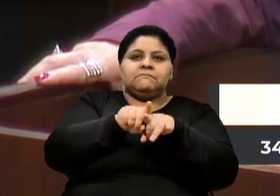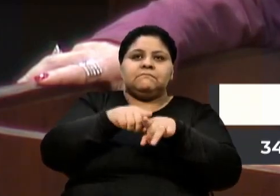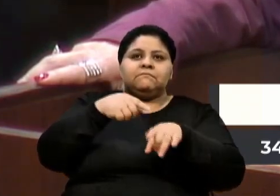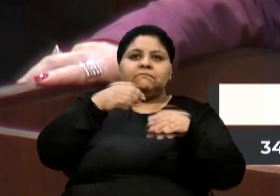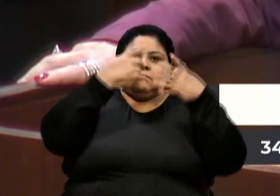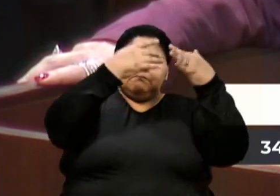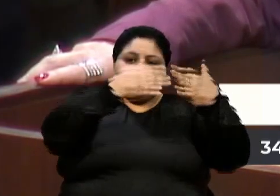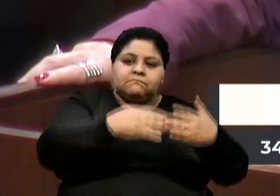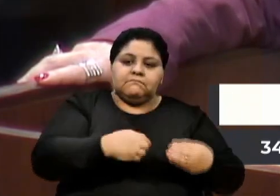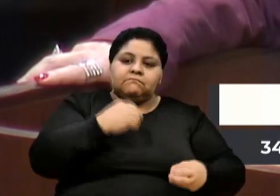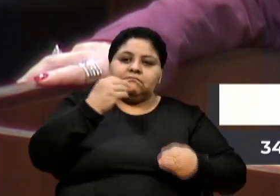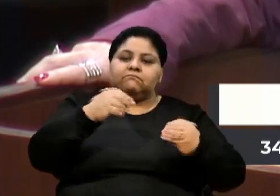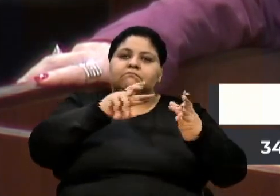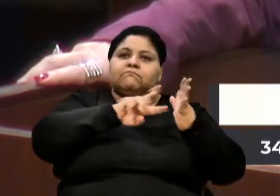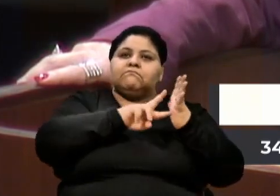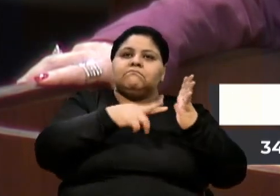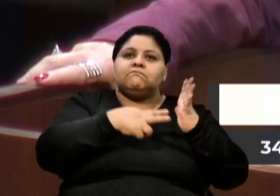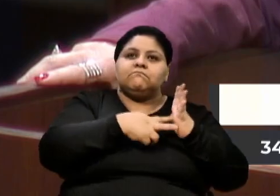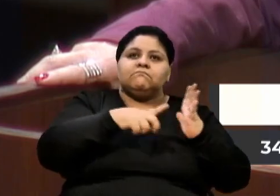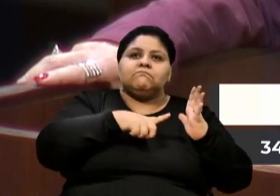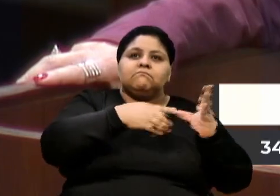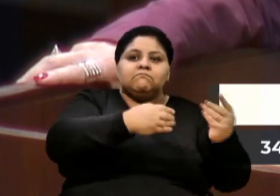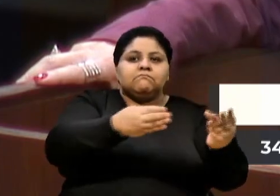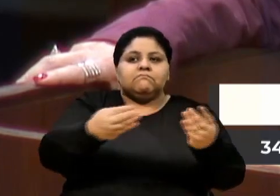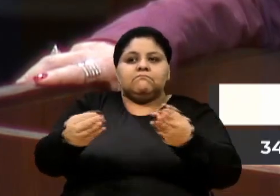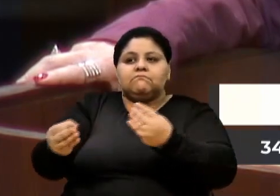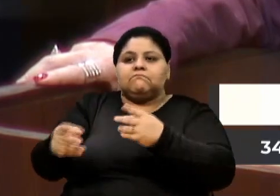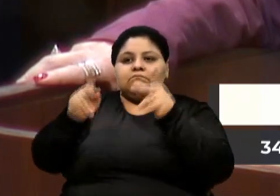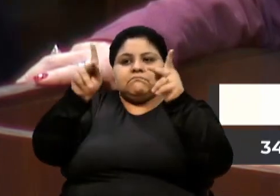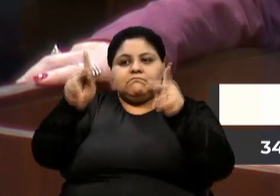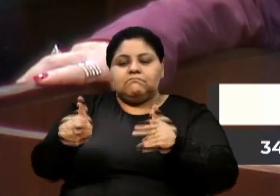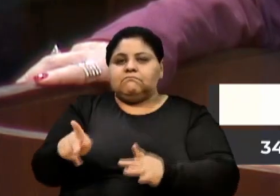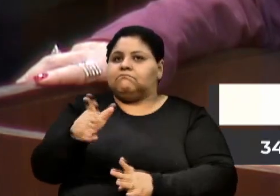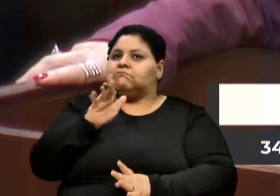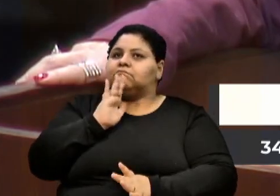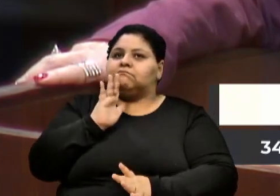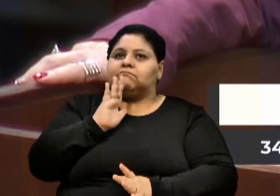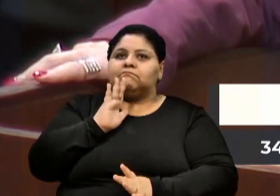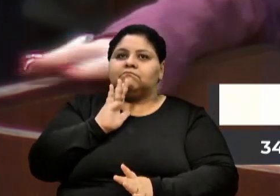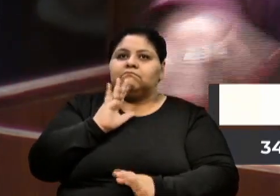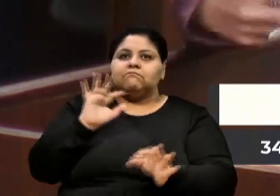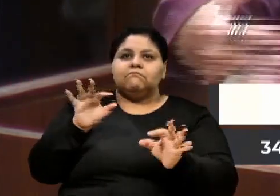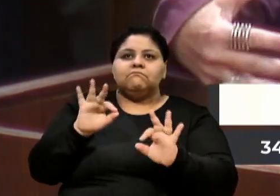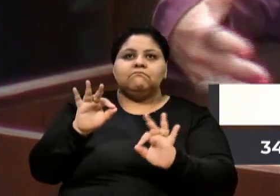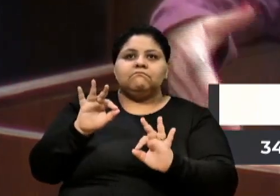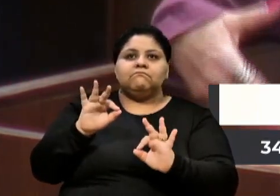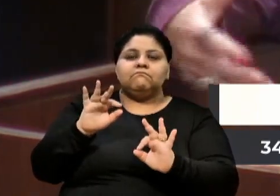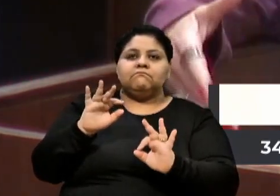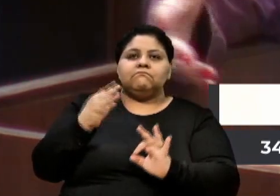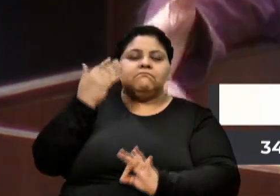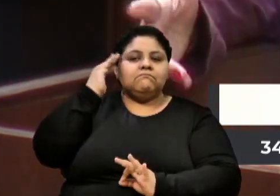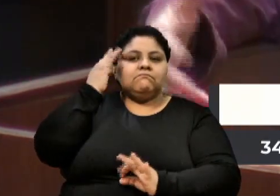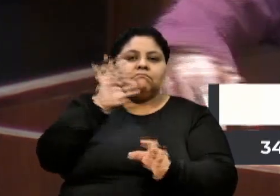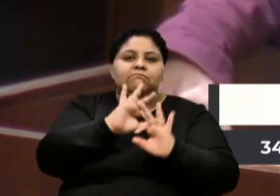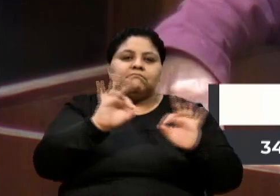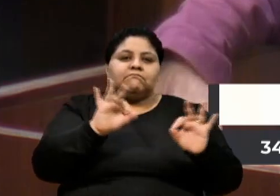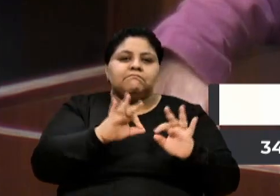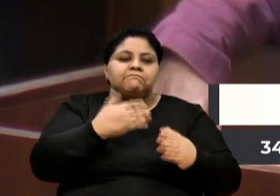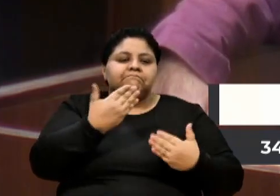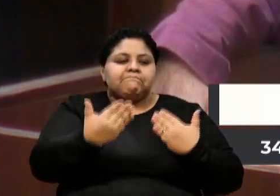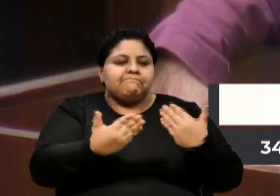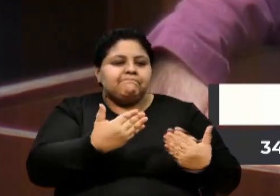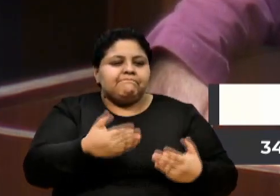que muita gente não conhece, não se sabe e, às vezes, parece uma coisa que